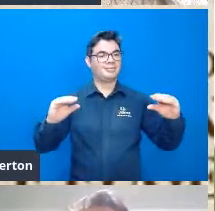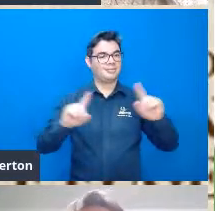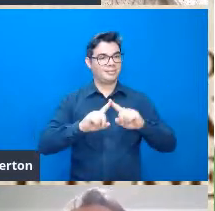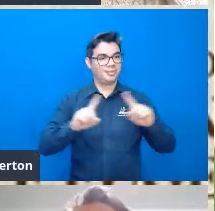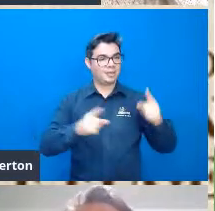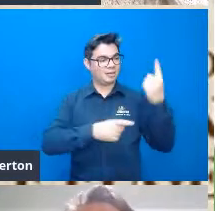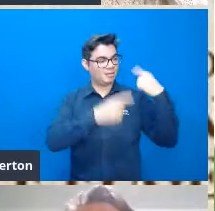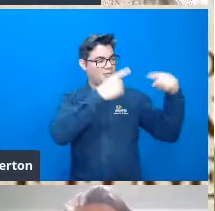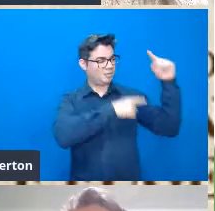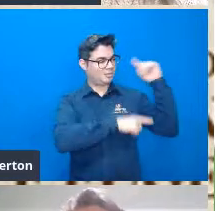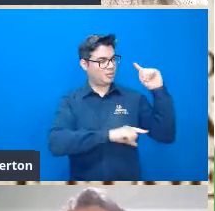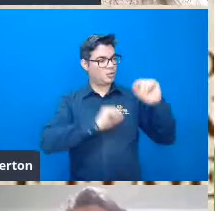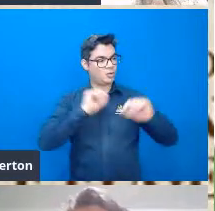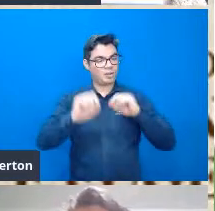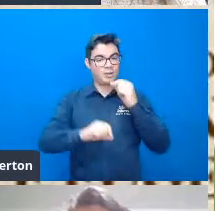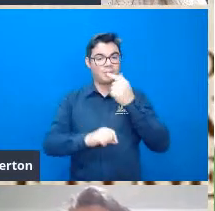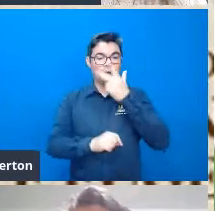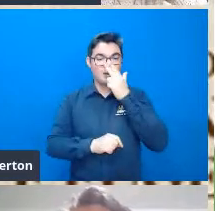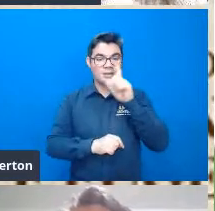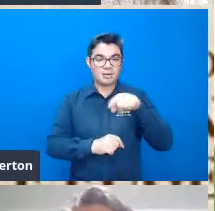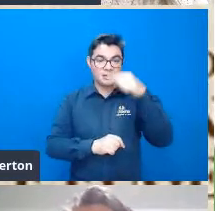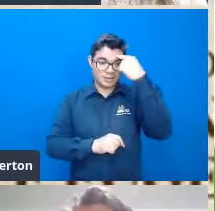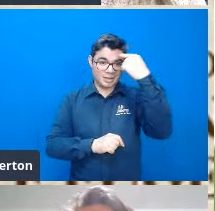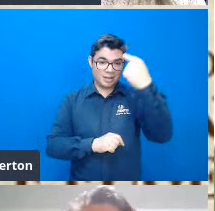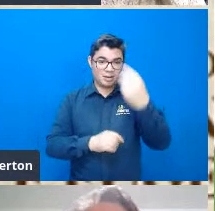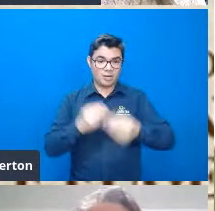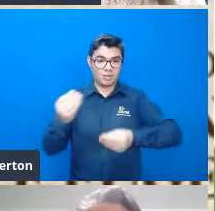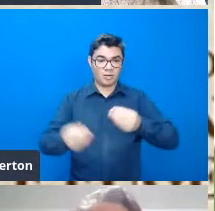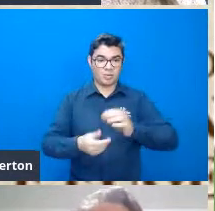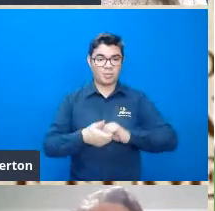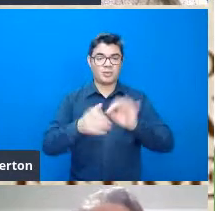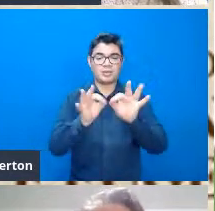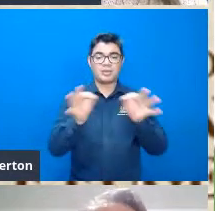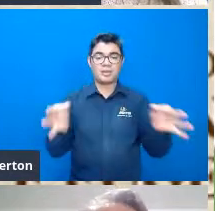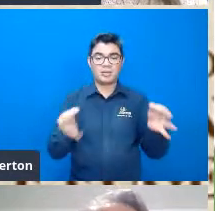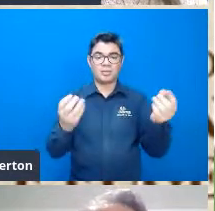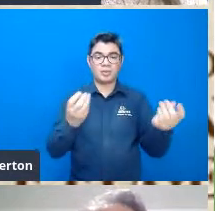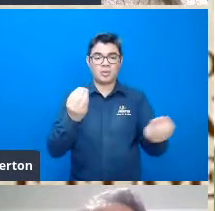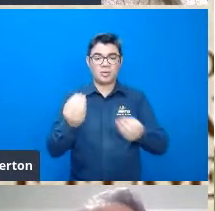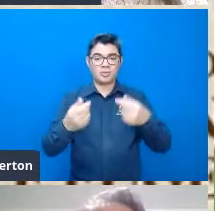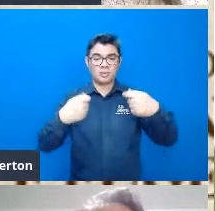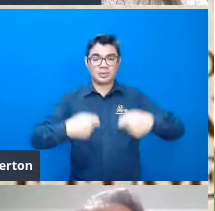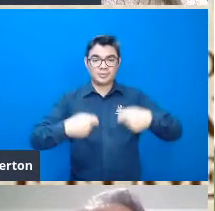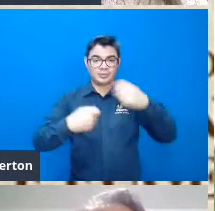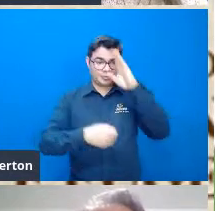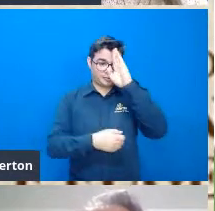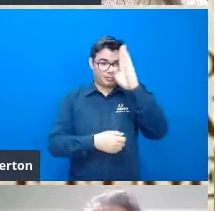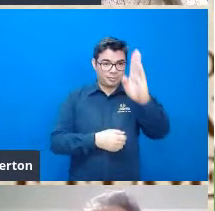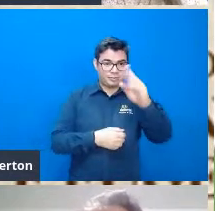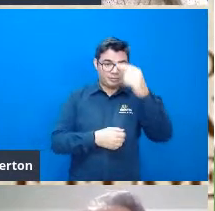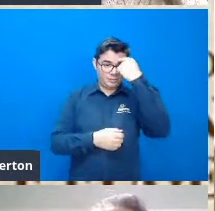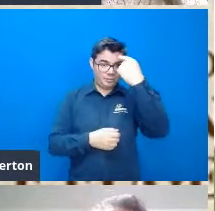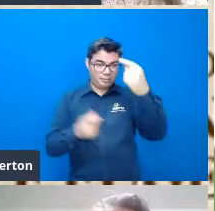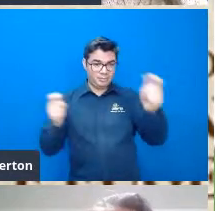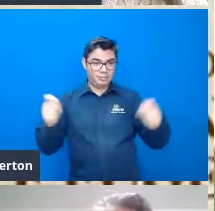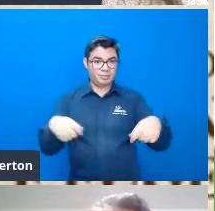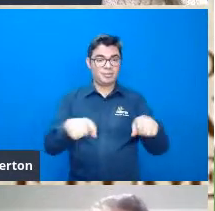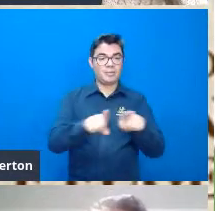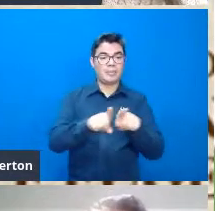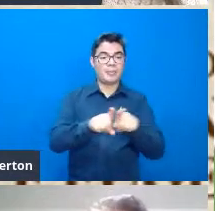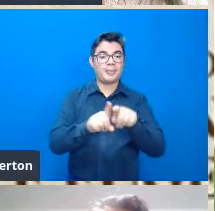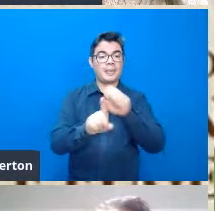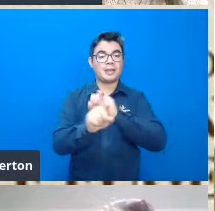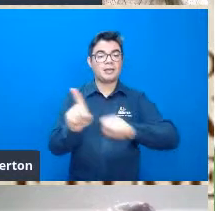retrospecto realmente parecem ideias muito simples que deveriam ser diretas e pensadas mas a sociedade era muito